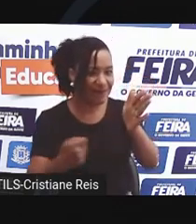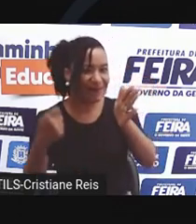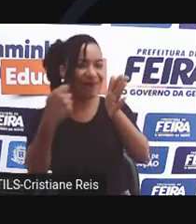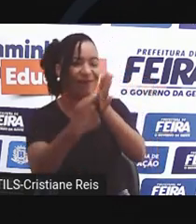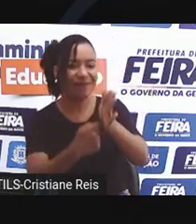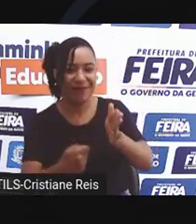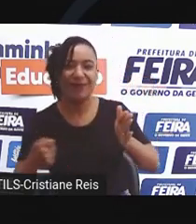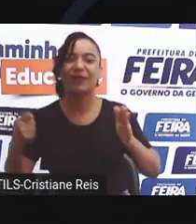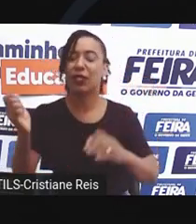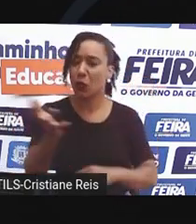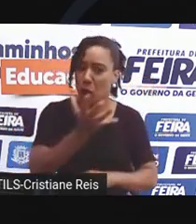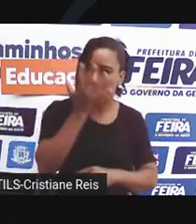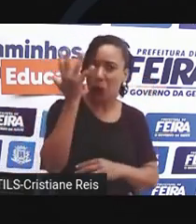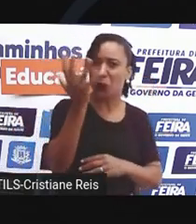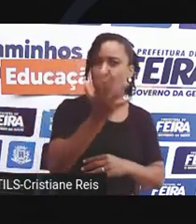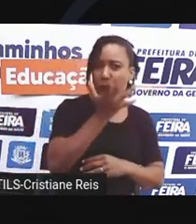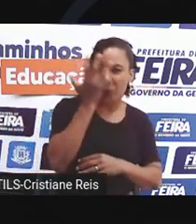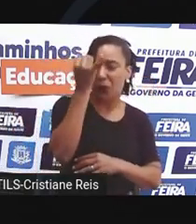a poluição